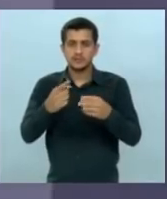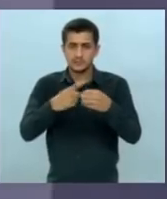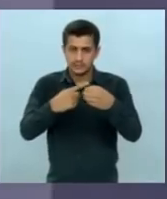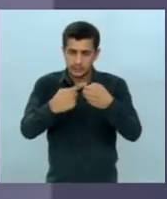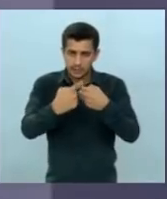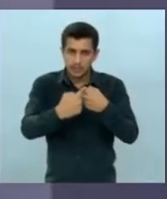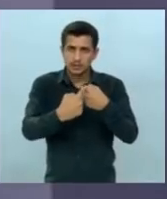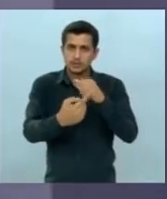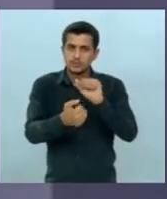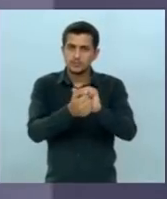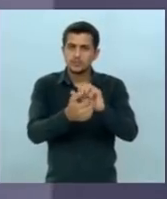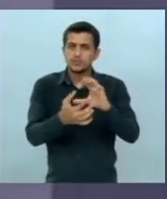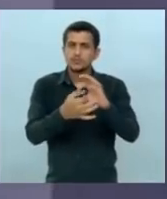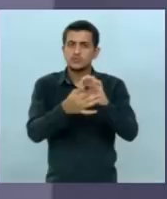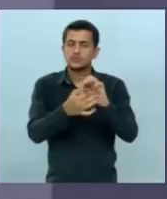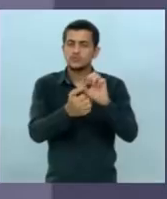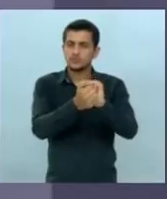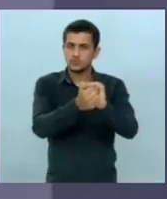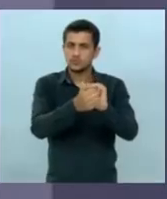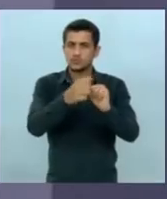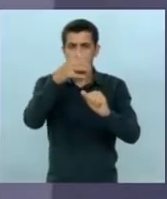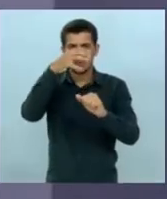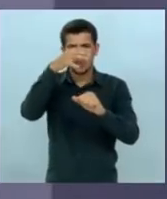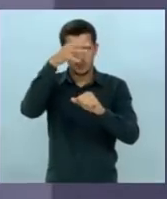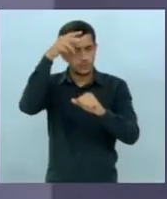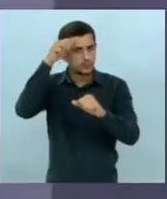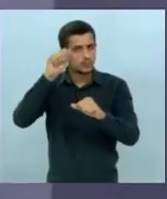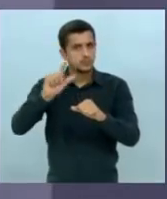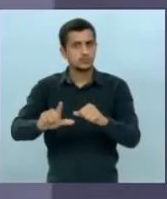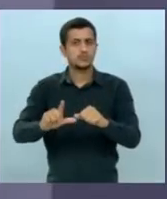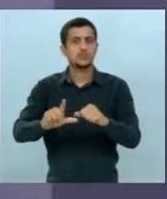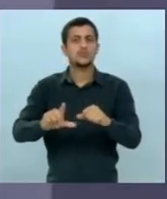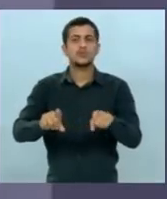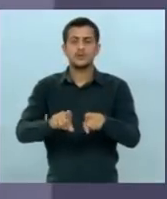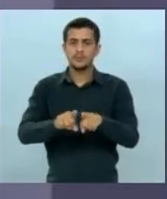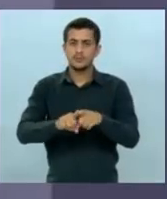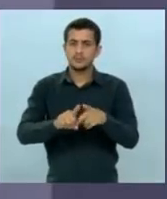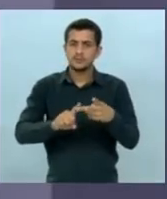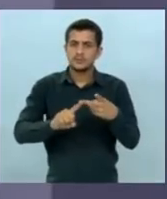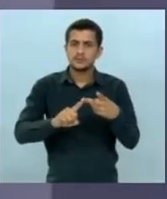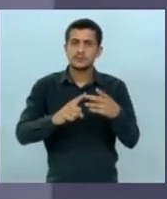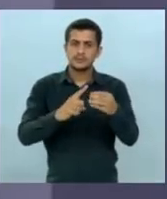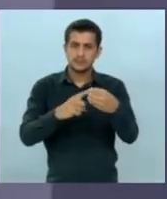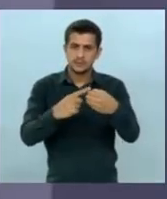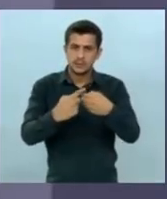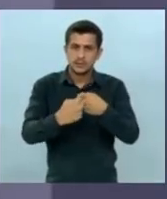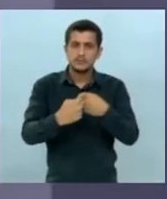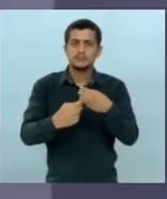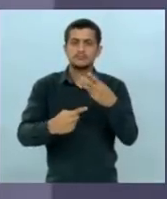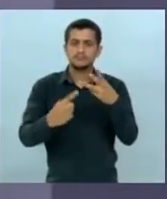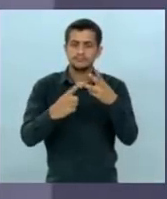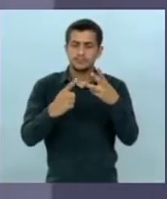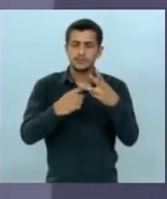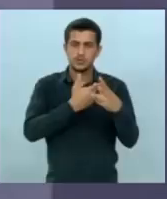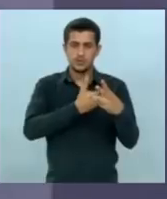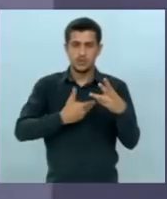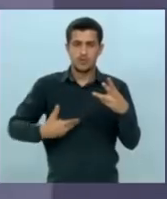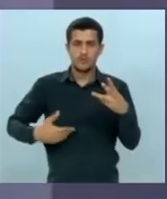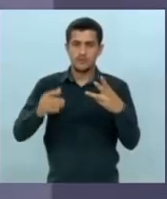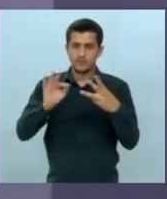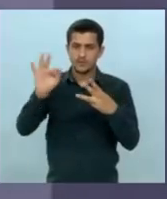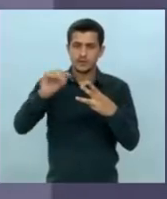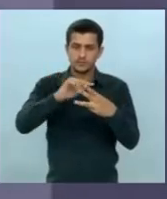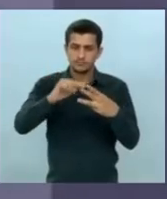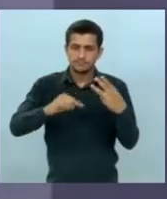parceria do estado de Mato Grosso do Sul a parceria do município e parceria da União Federal é óbvio